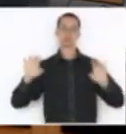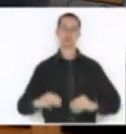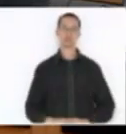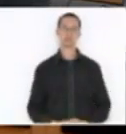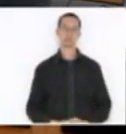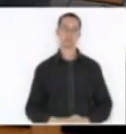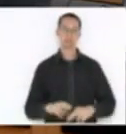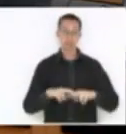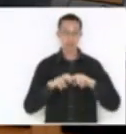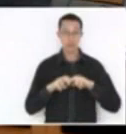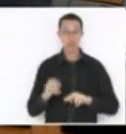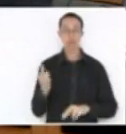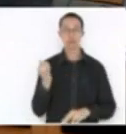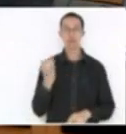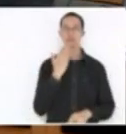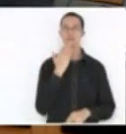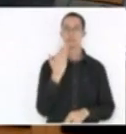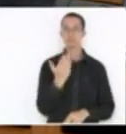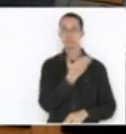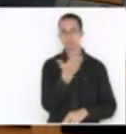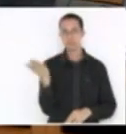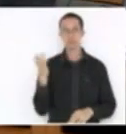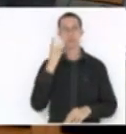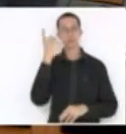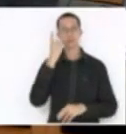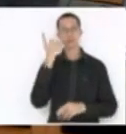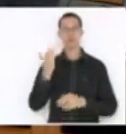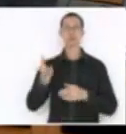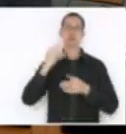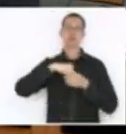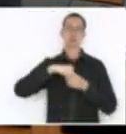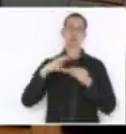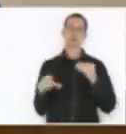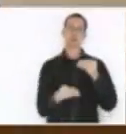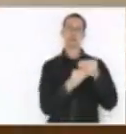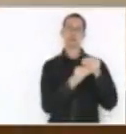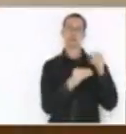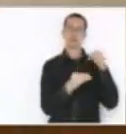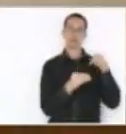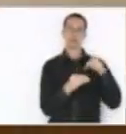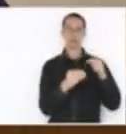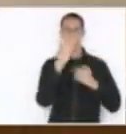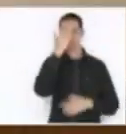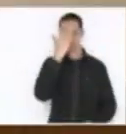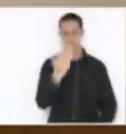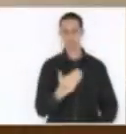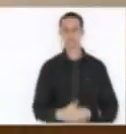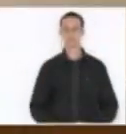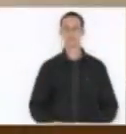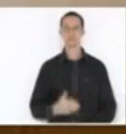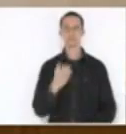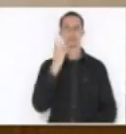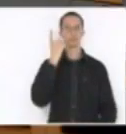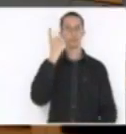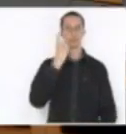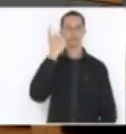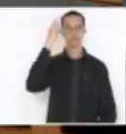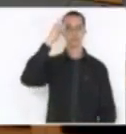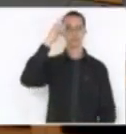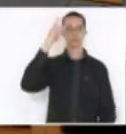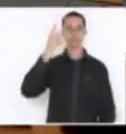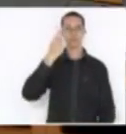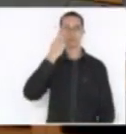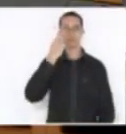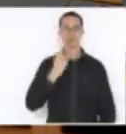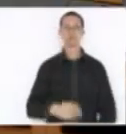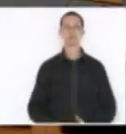deputados pela inclusão desta emenda. Emenda. Obrigada. Com a palavra o deputado Milton Obos. Senhor presidente,